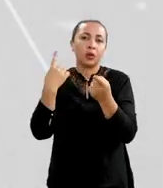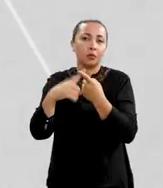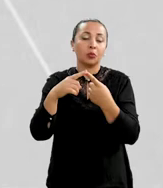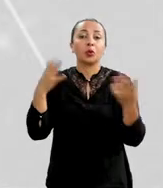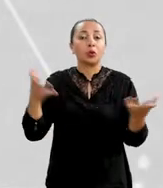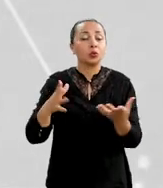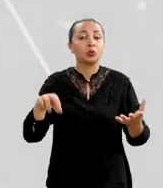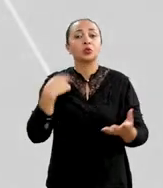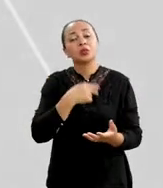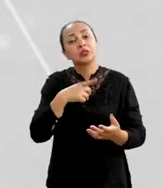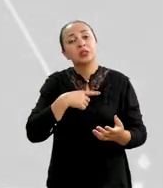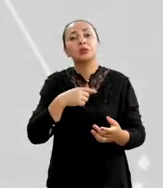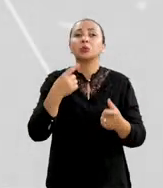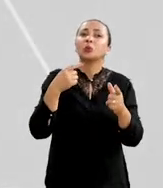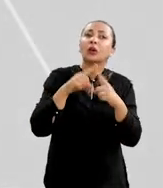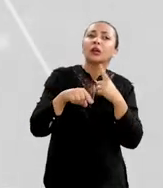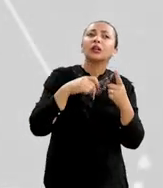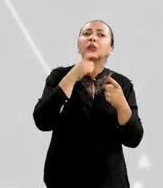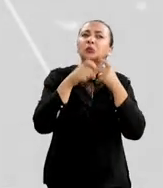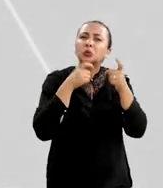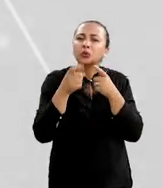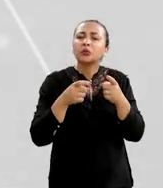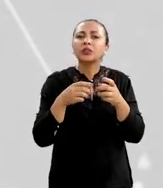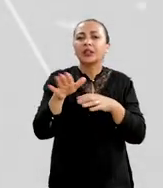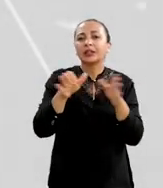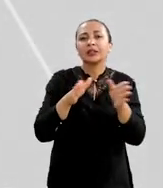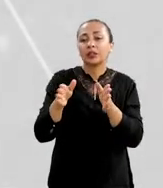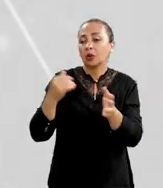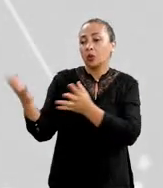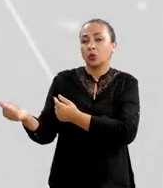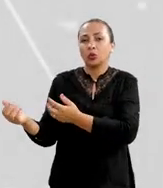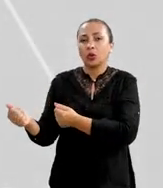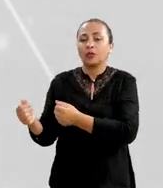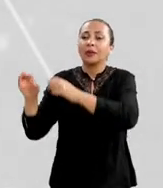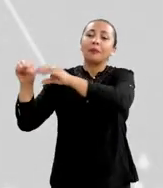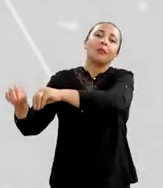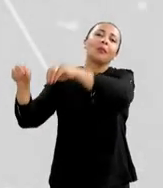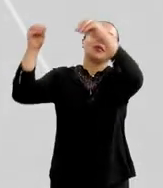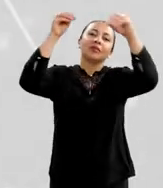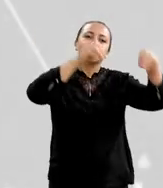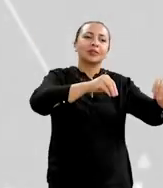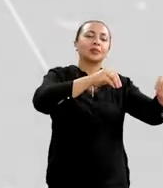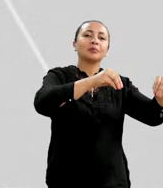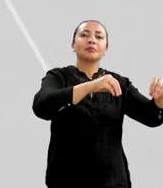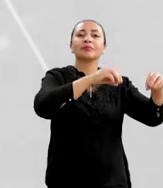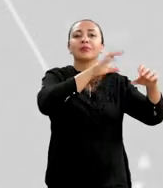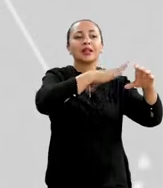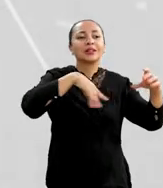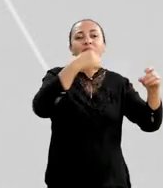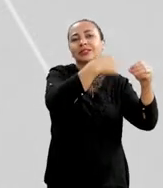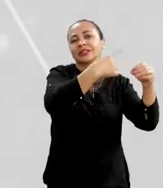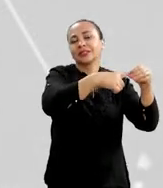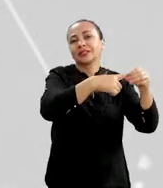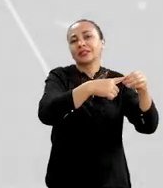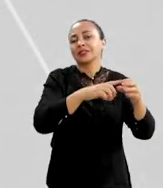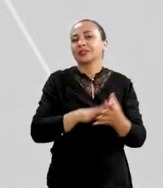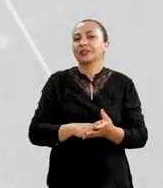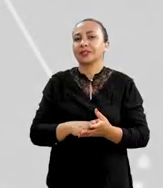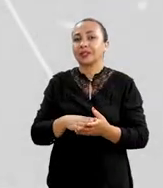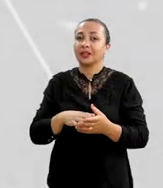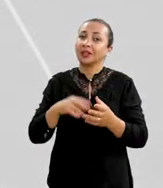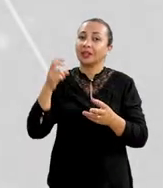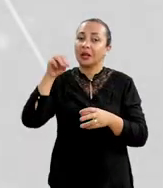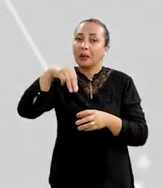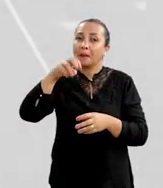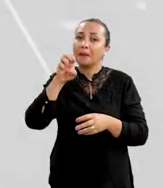mundo? Hoje nós temos uma grande questão, que são os jovens saindo nas áreas rurais para as grandes cidades. E a meliponicultura